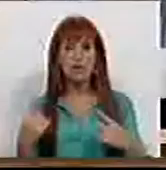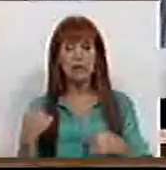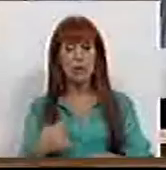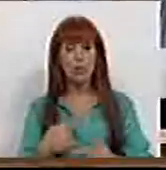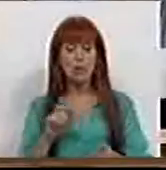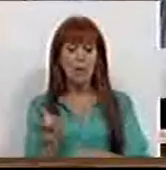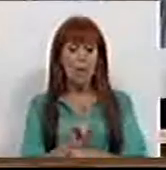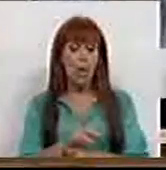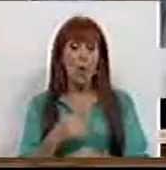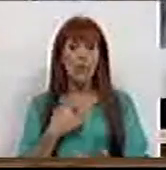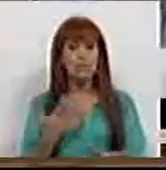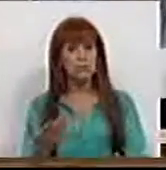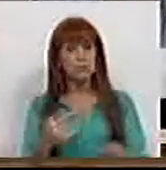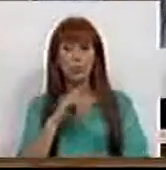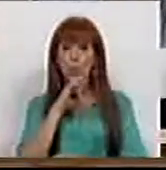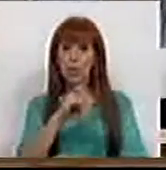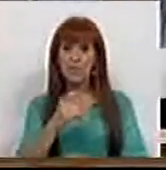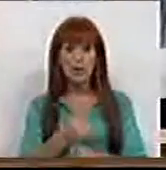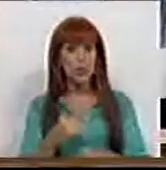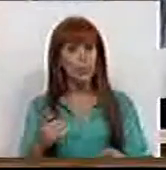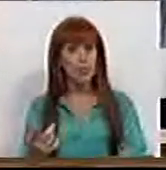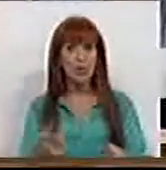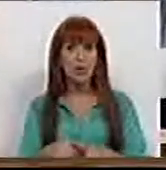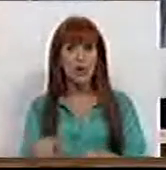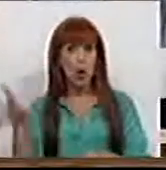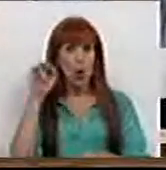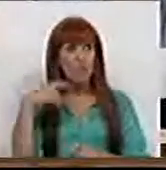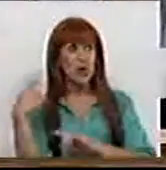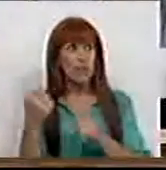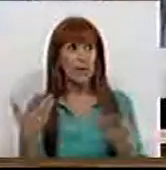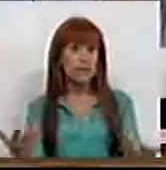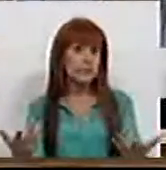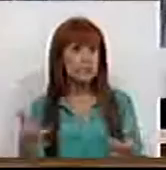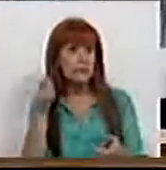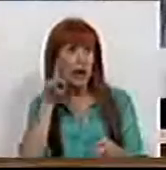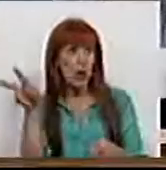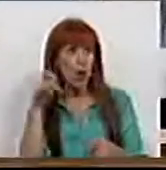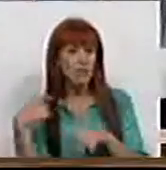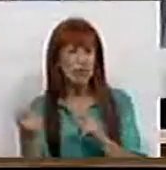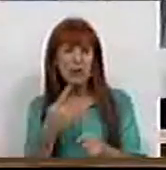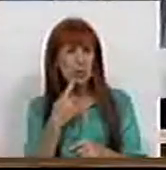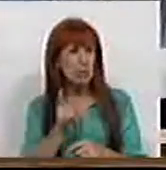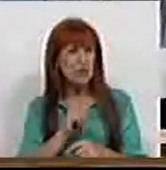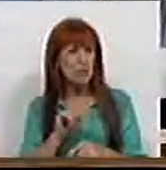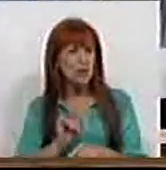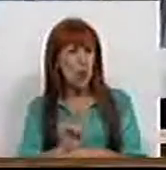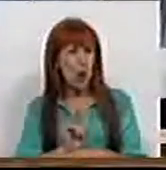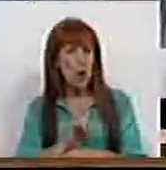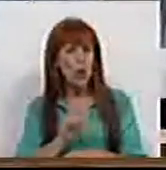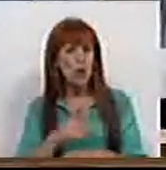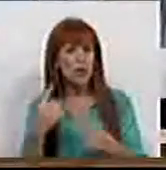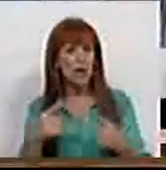Devo, desde logo, fazer um aviso, porque quem ouvir este debate não perceberá de imediato